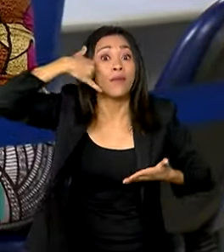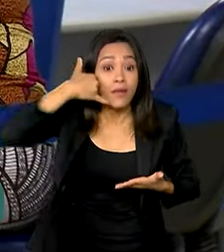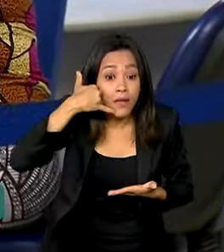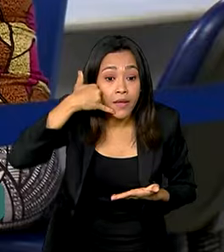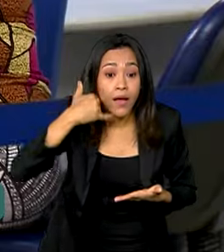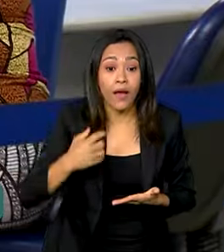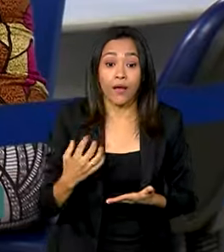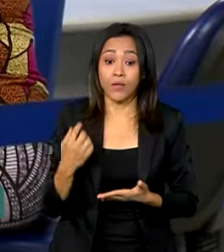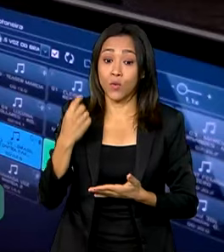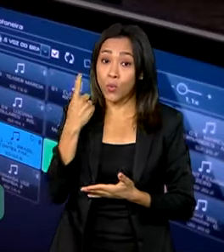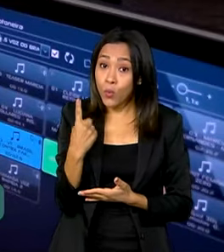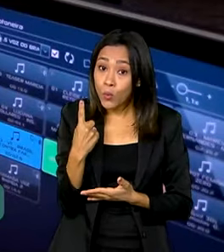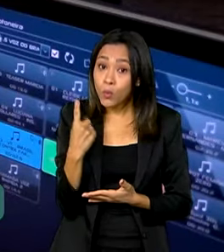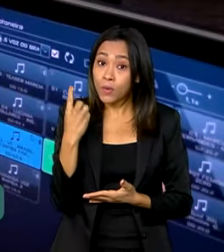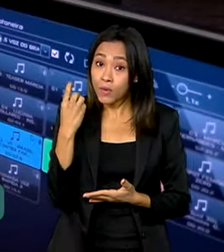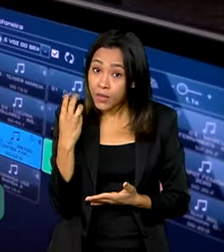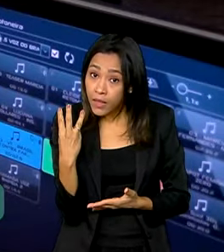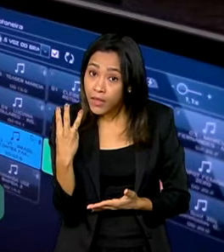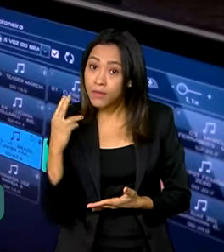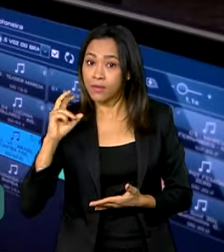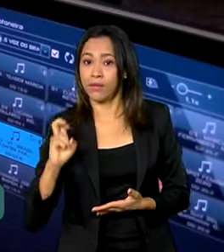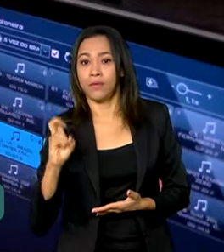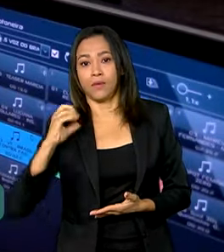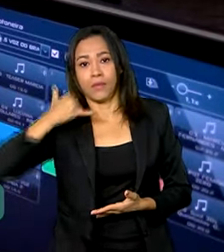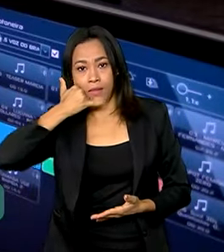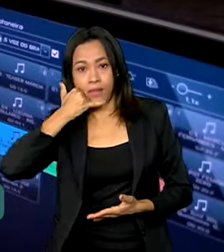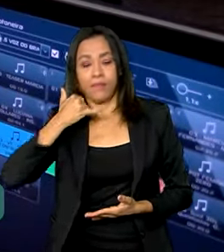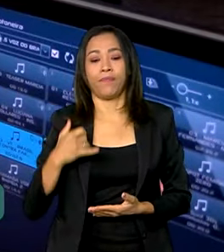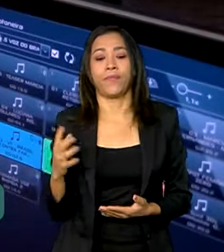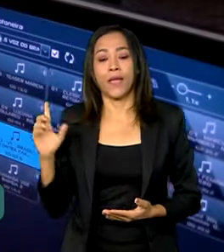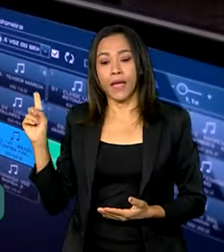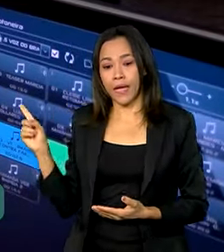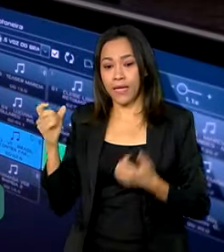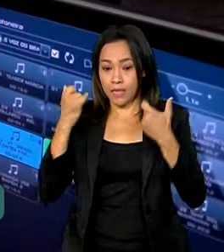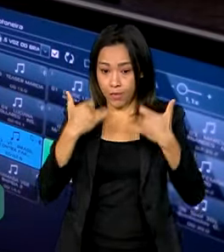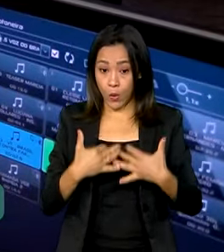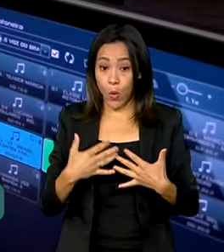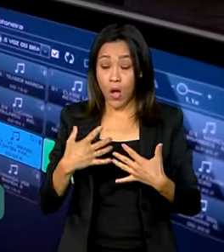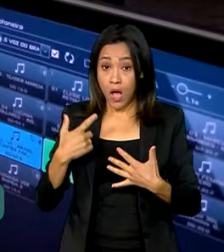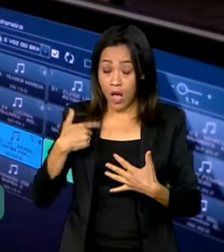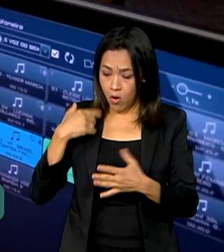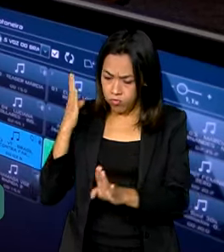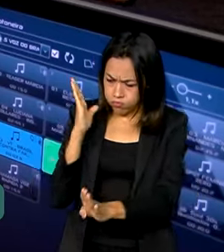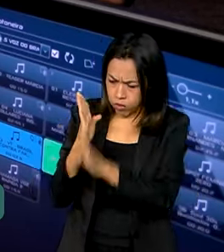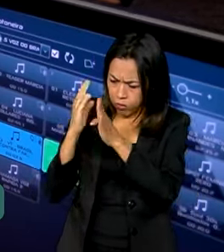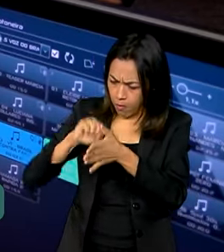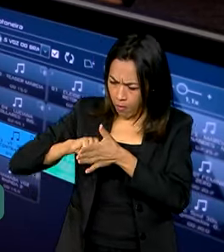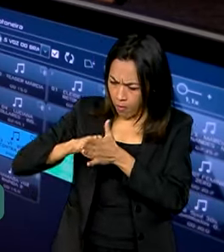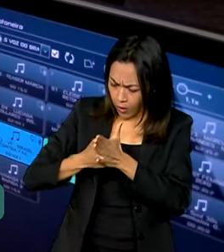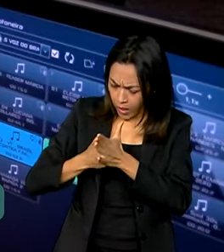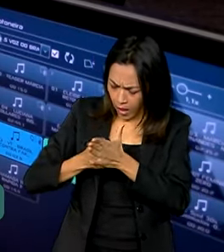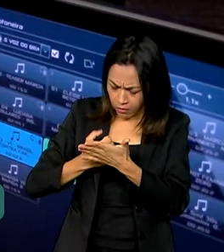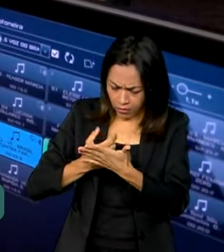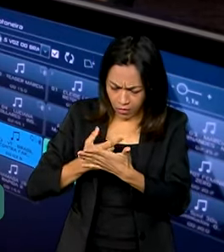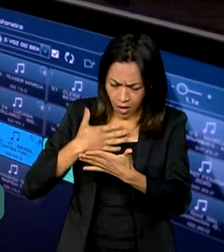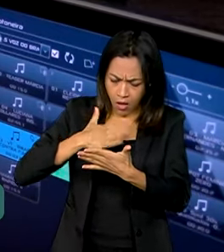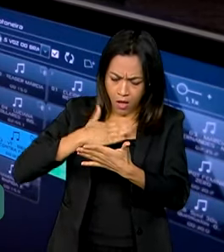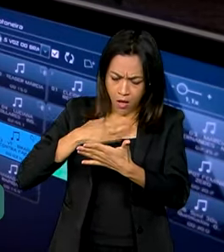135. Na situação de bloqueio, eu fui lá, identifiquei que o meu benefício foi bloqueado.